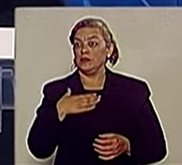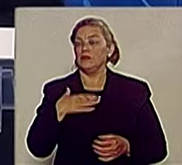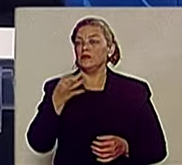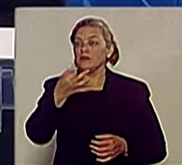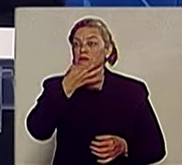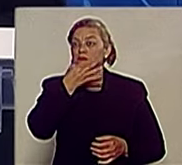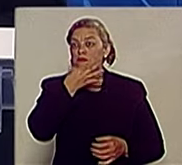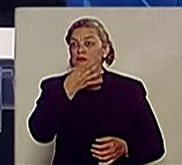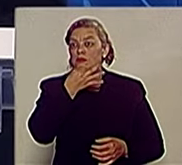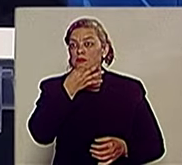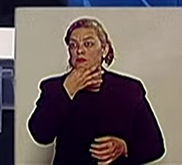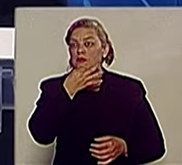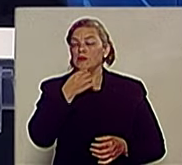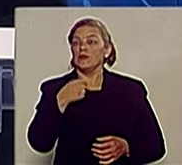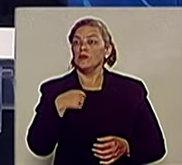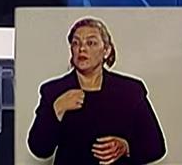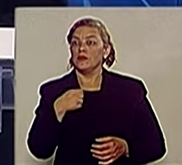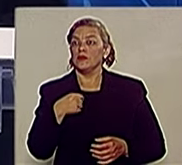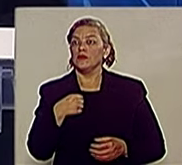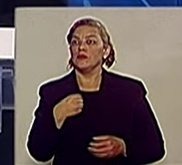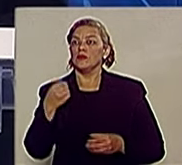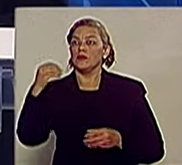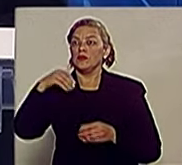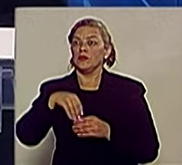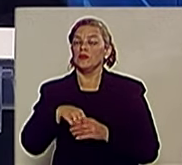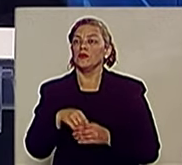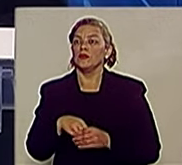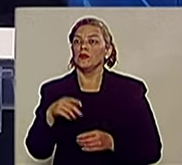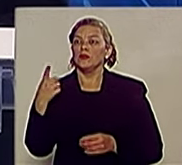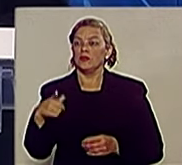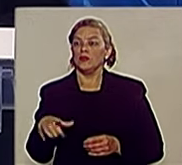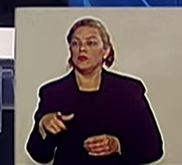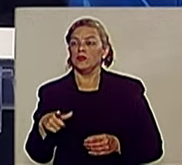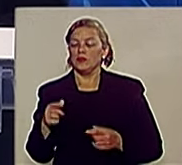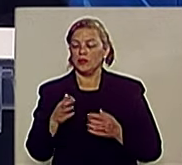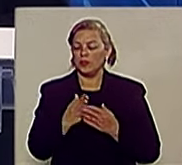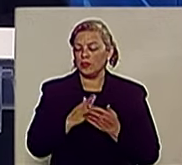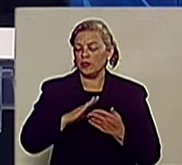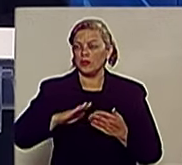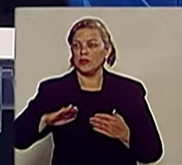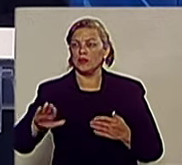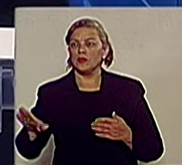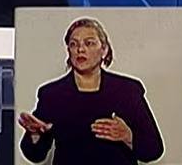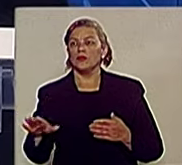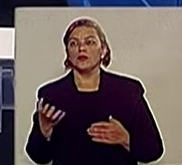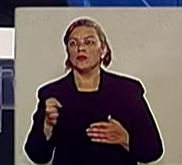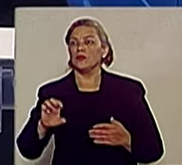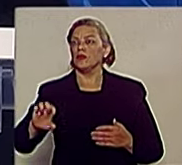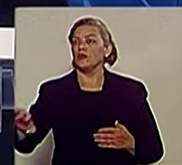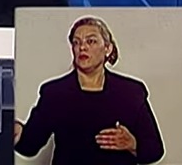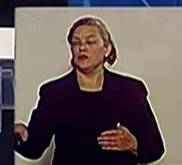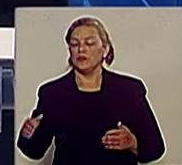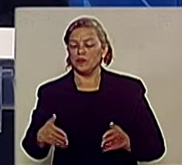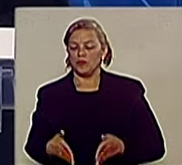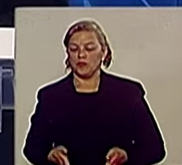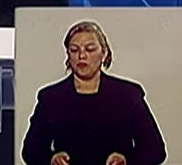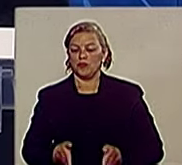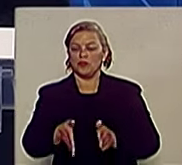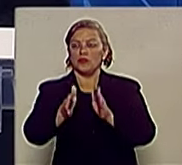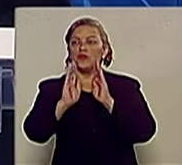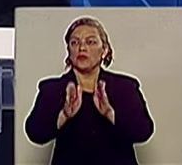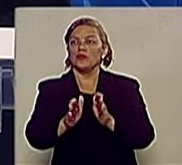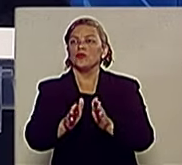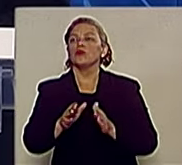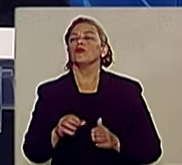eleito vou impedir, a chamada Avenida que eles estão querendo que atravesse todo o Banhado. O Banhado é o pulmão de São José dos Campos.